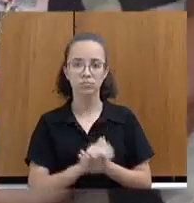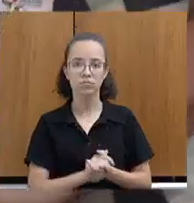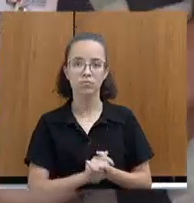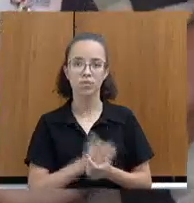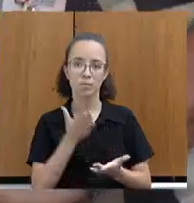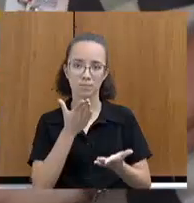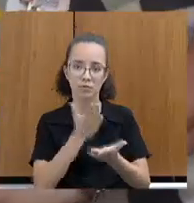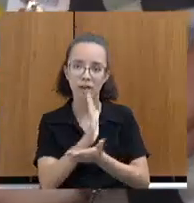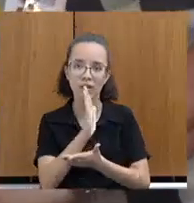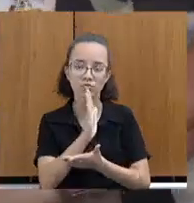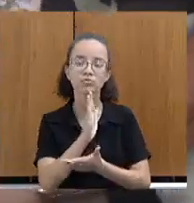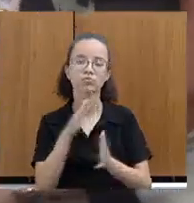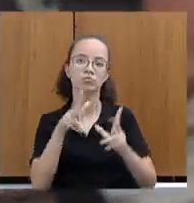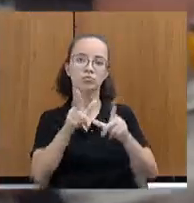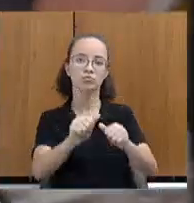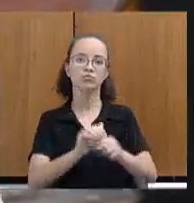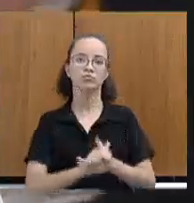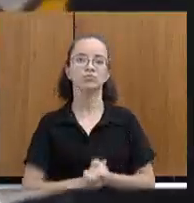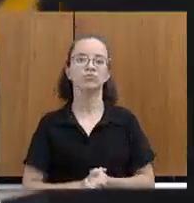Aprovados os requerimentos.